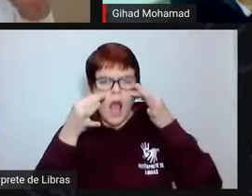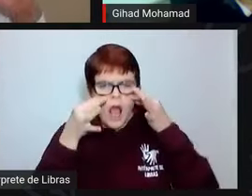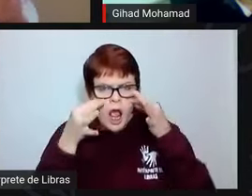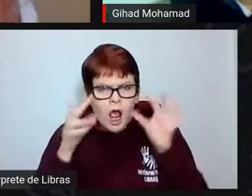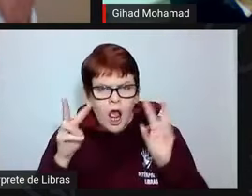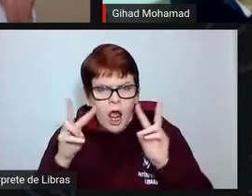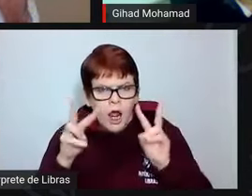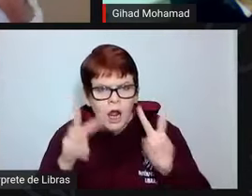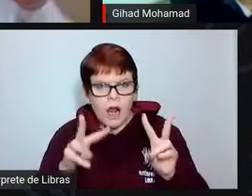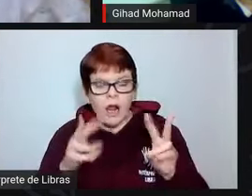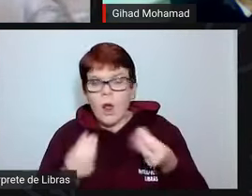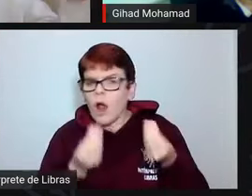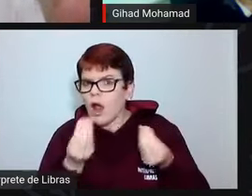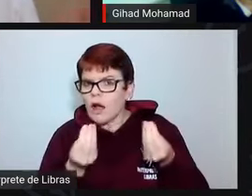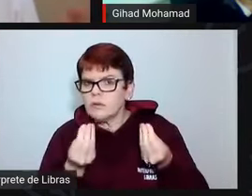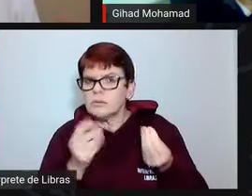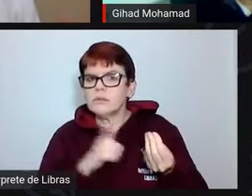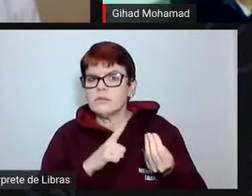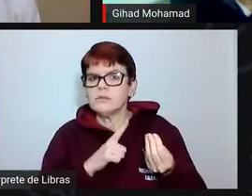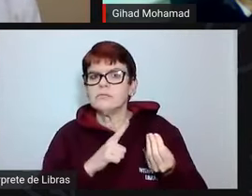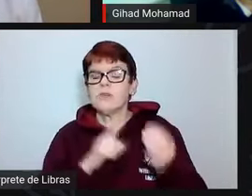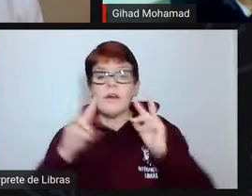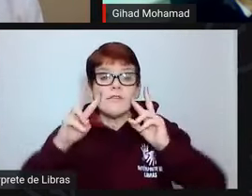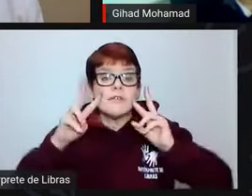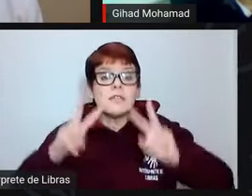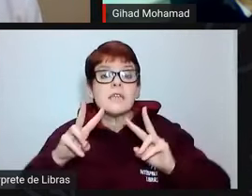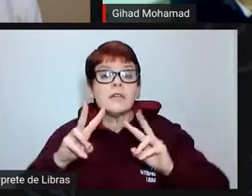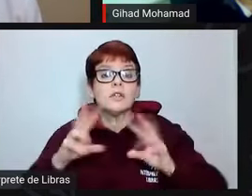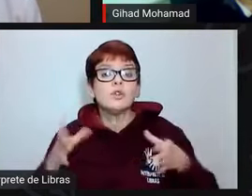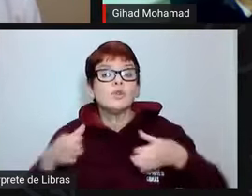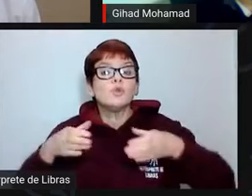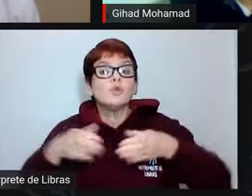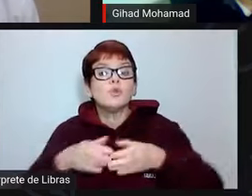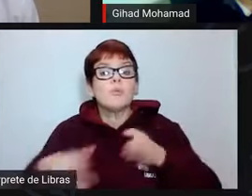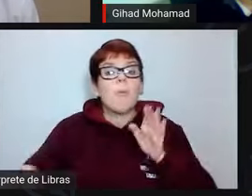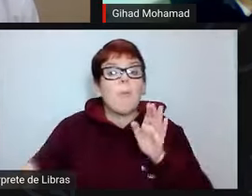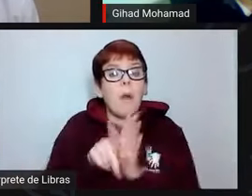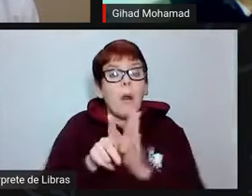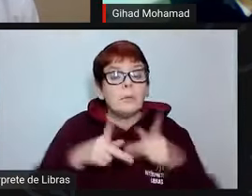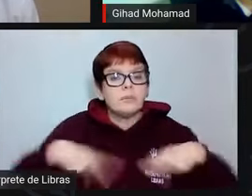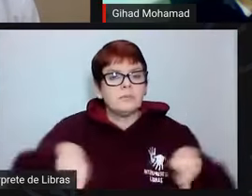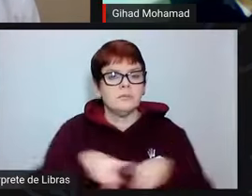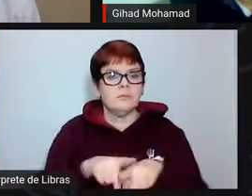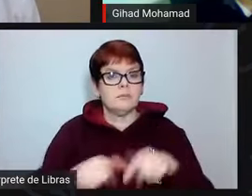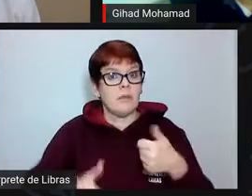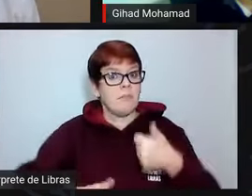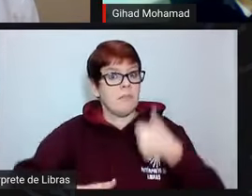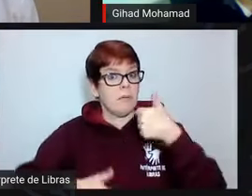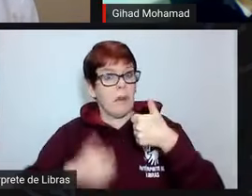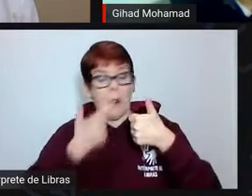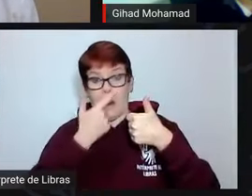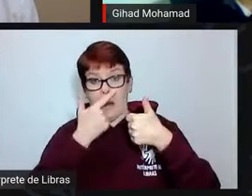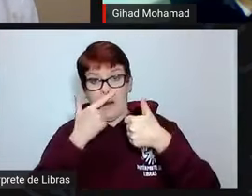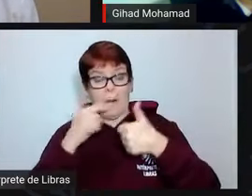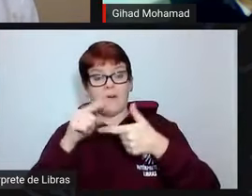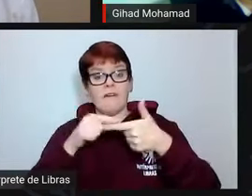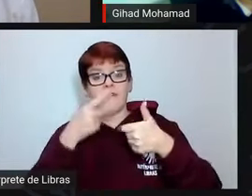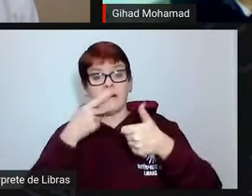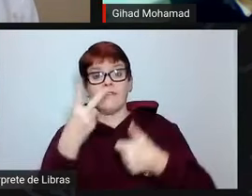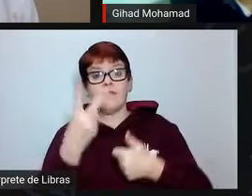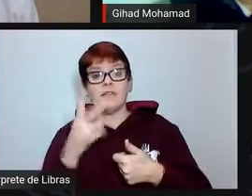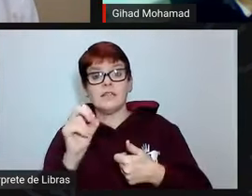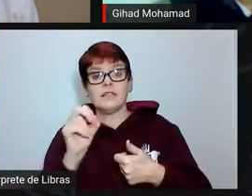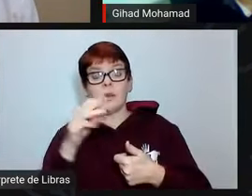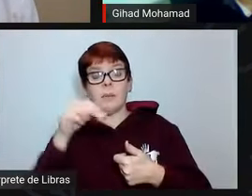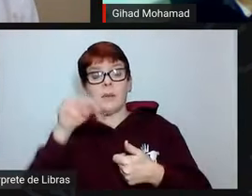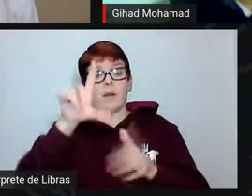ter realmente a visão desse conjunto, desse todo. No primeiro momento, nós falarmos em 25 milhões a